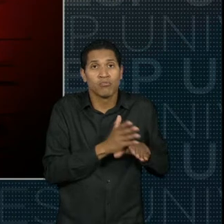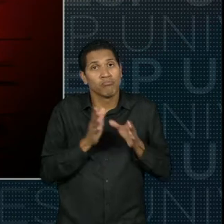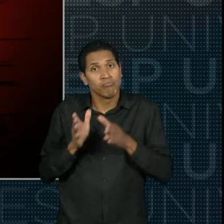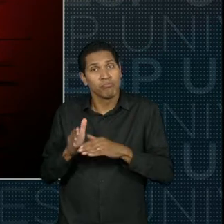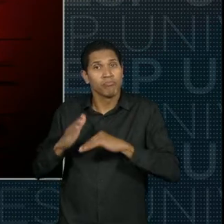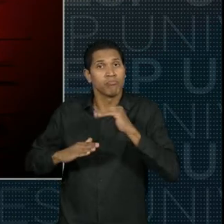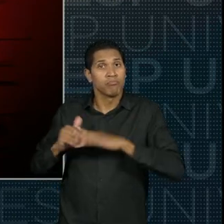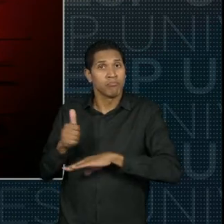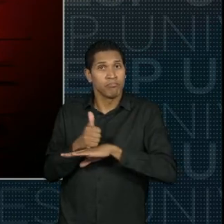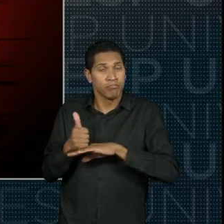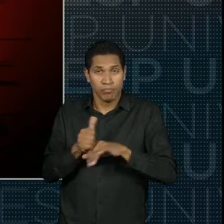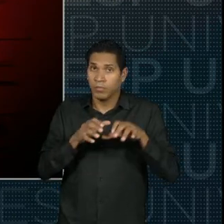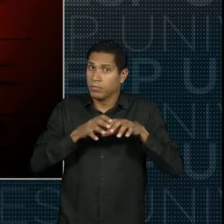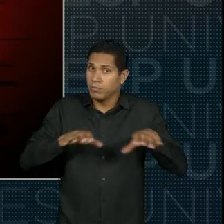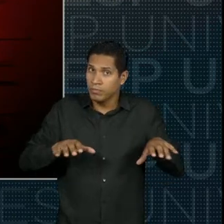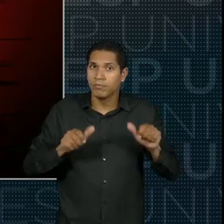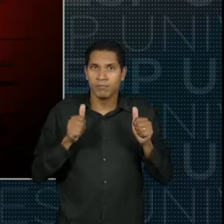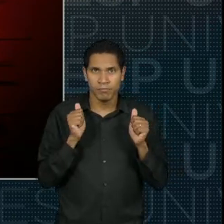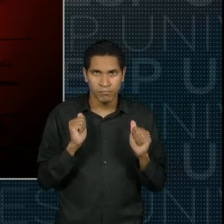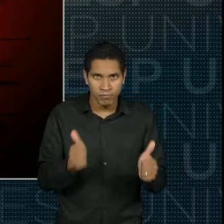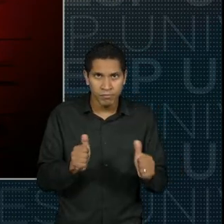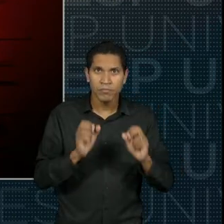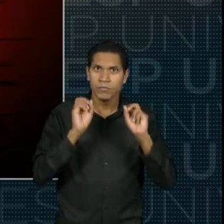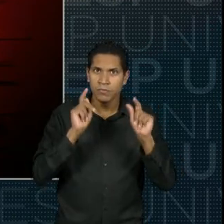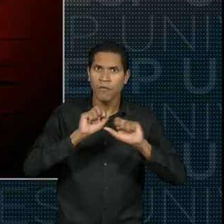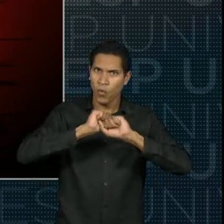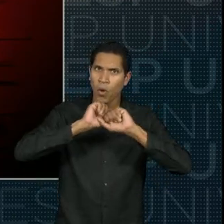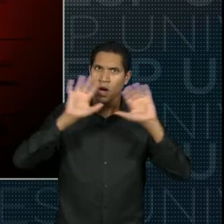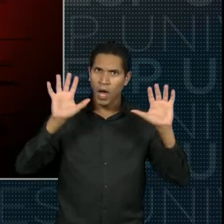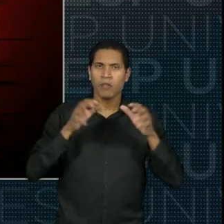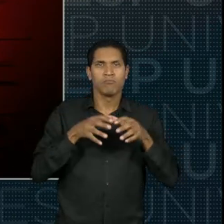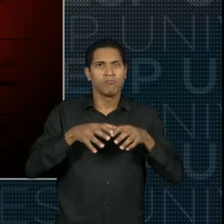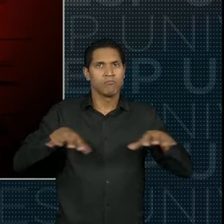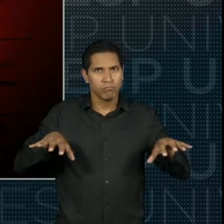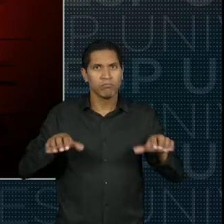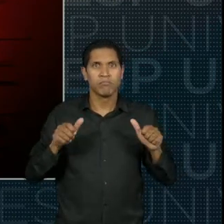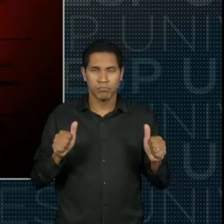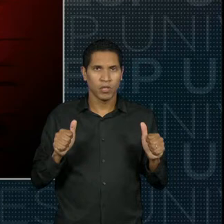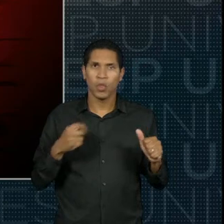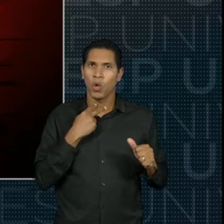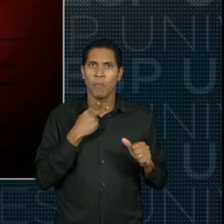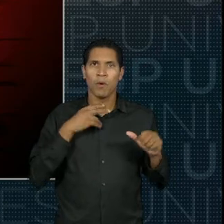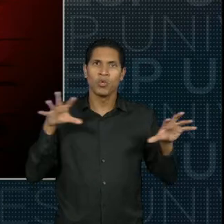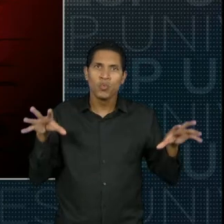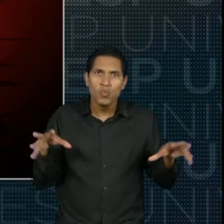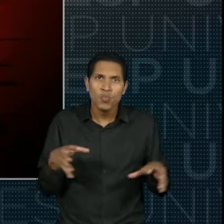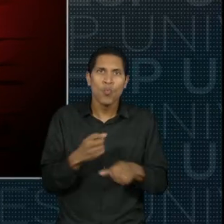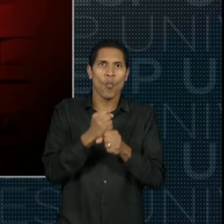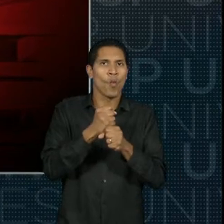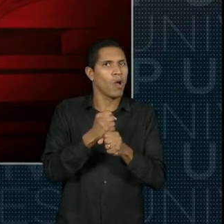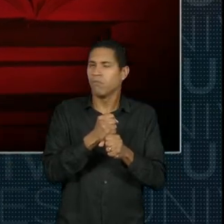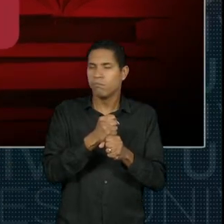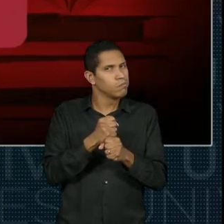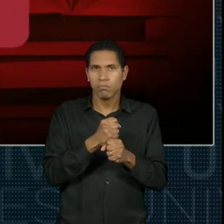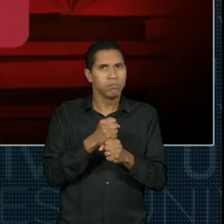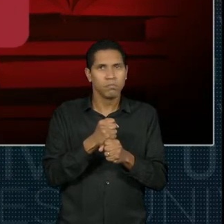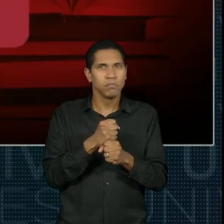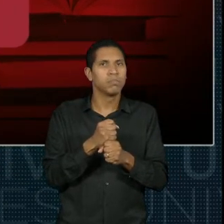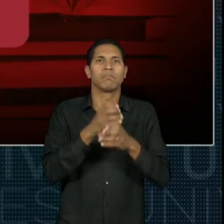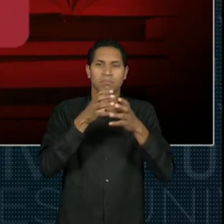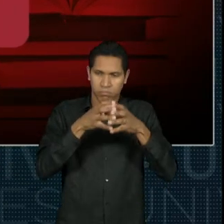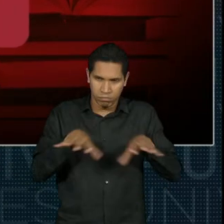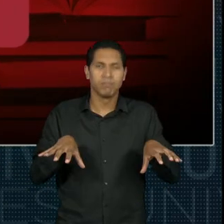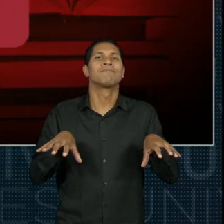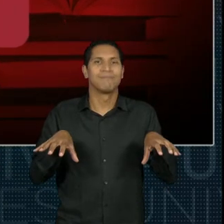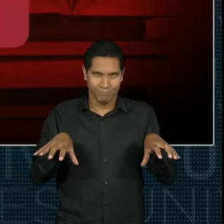Certo? Não há relação, nem há nenhuma possibilidade de equivalência entre as horas de APP e horas de estágio